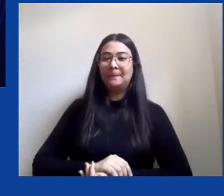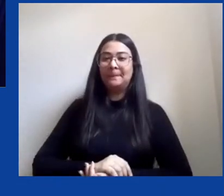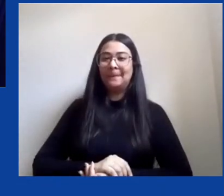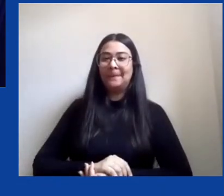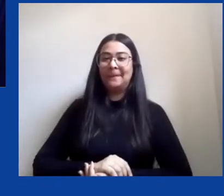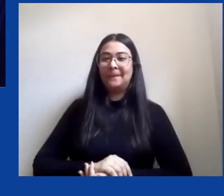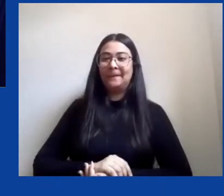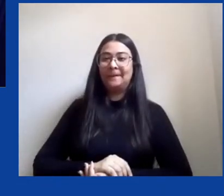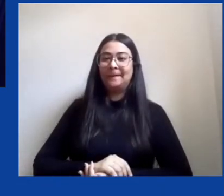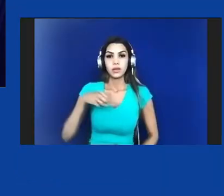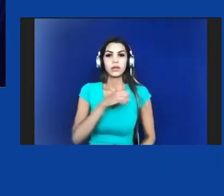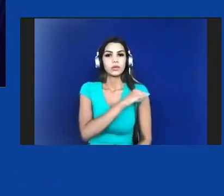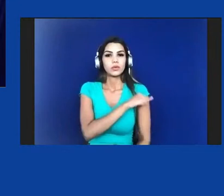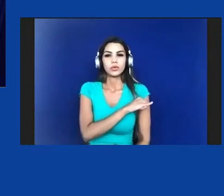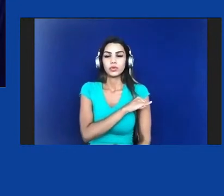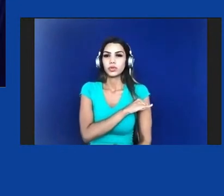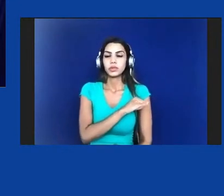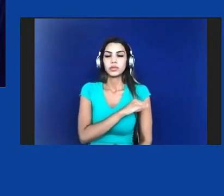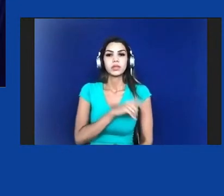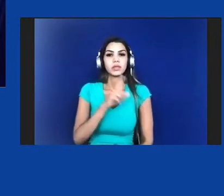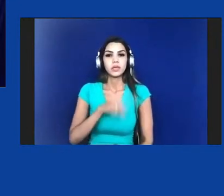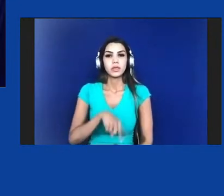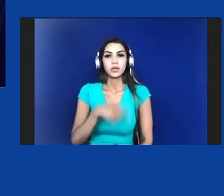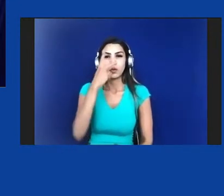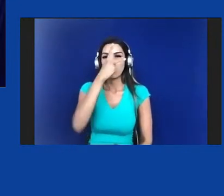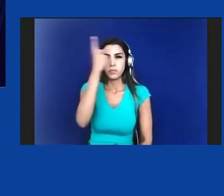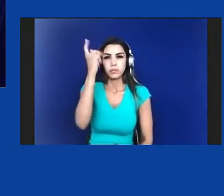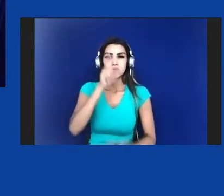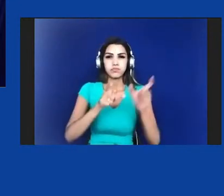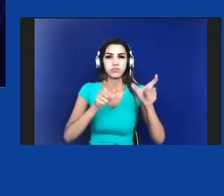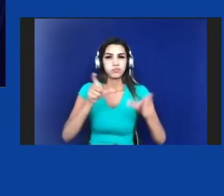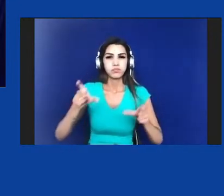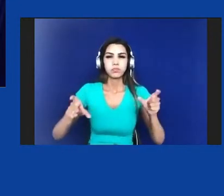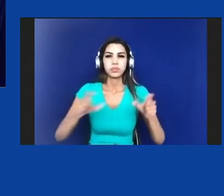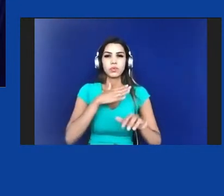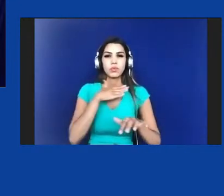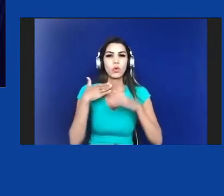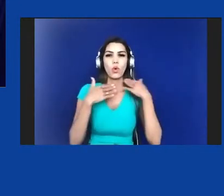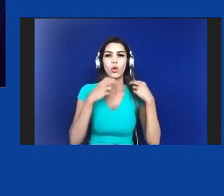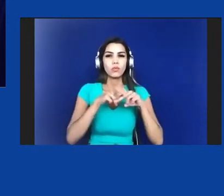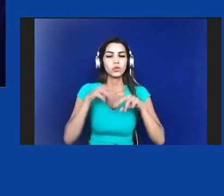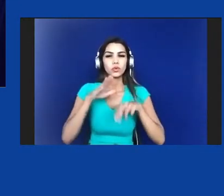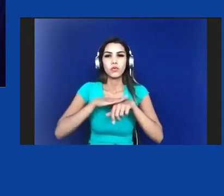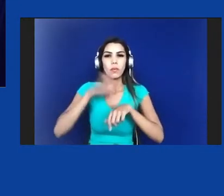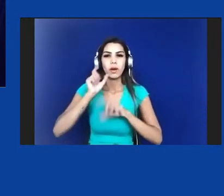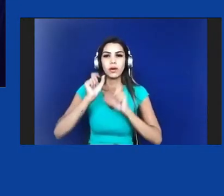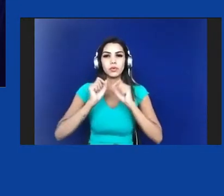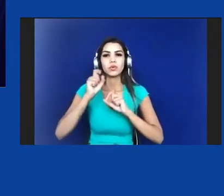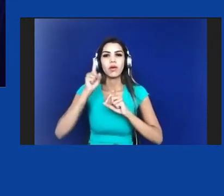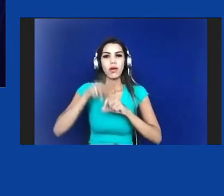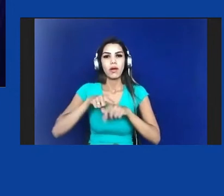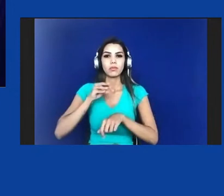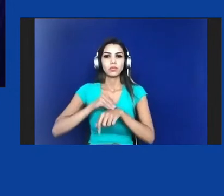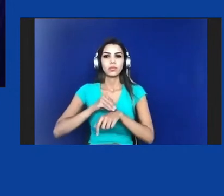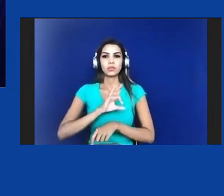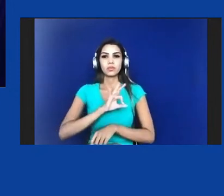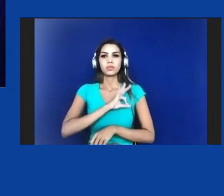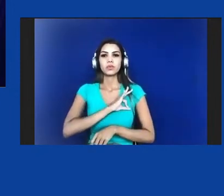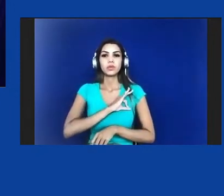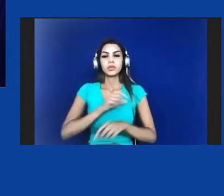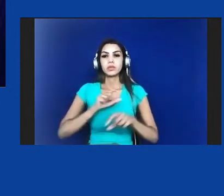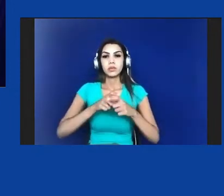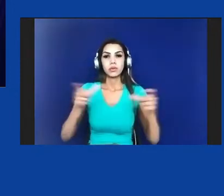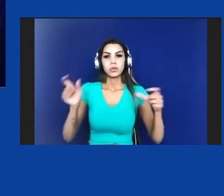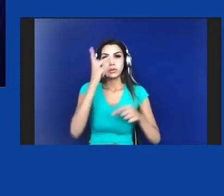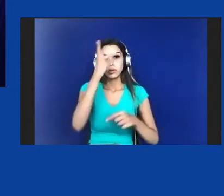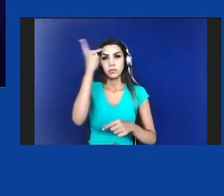últimos 20 anos. E pretos e pardos são 78% dos mortos em ações policiais no mesmo Rio de